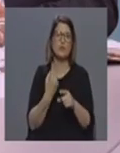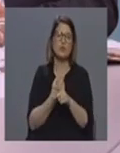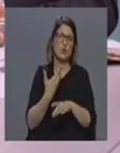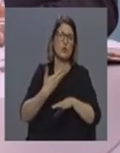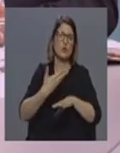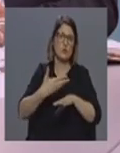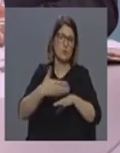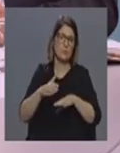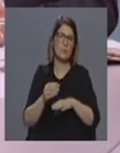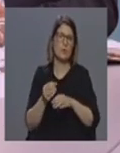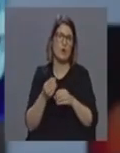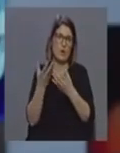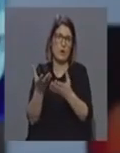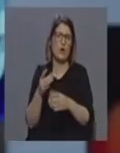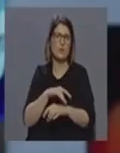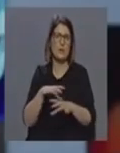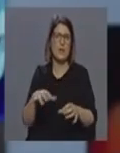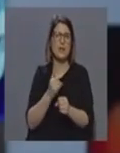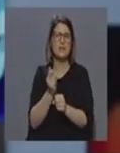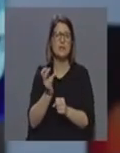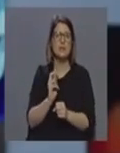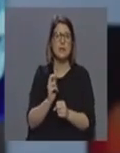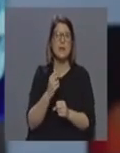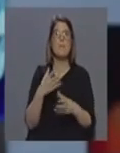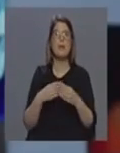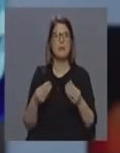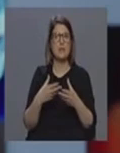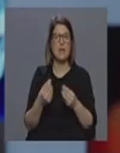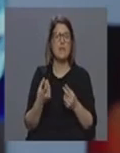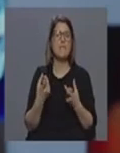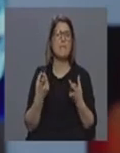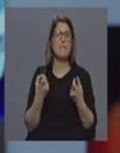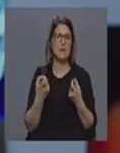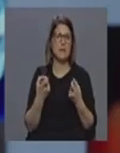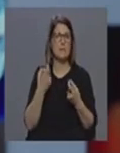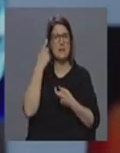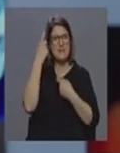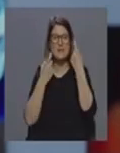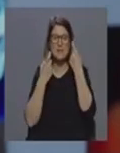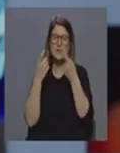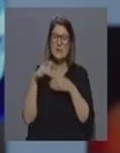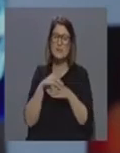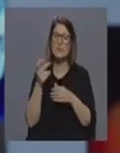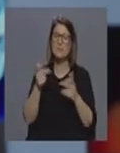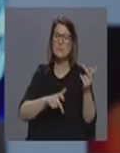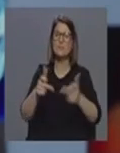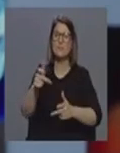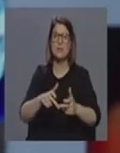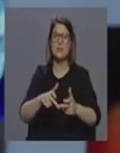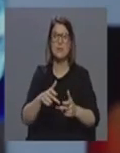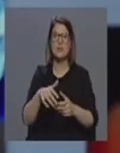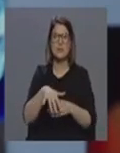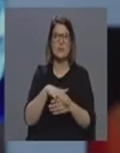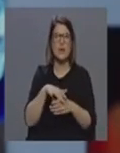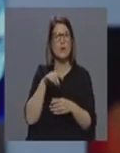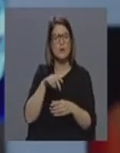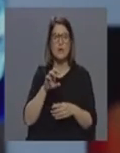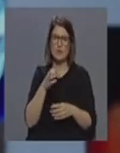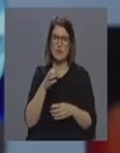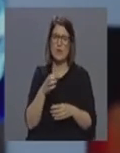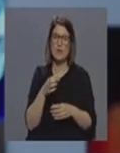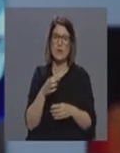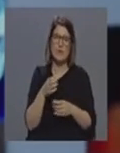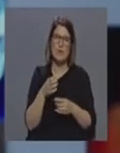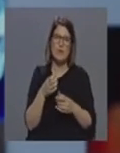material ao hospital de São Espírito mas ainda falta material para aquilo que nós estamos aqui a perspectivar como eu disse há pouco o cenário de impacto do surto na região e